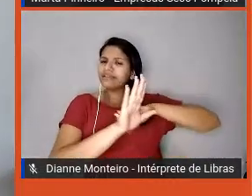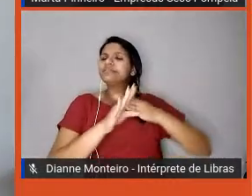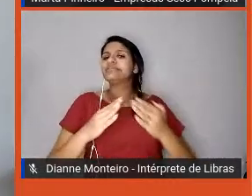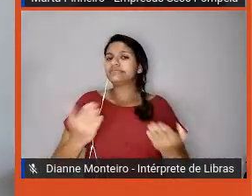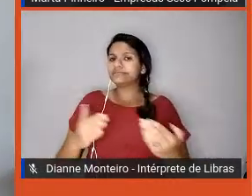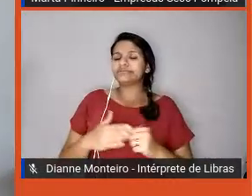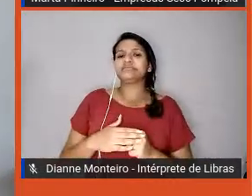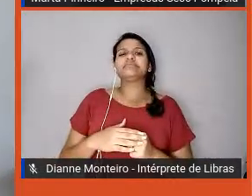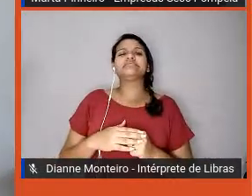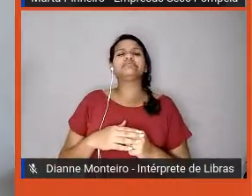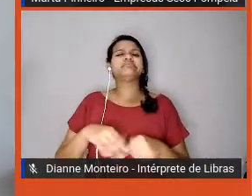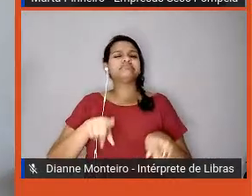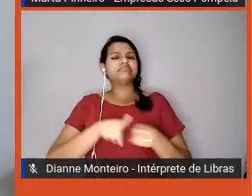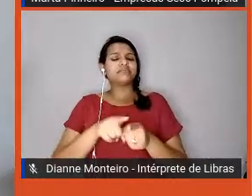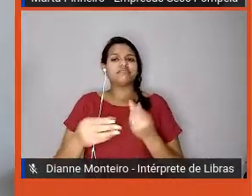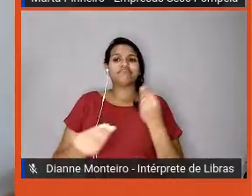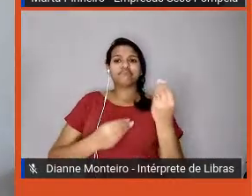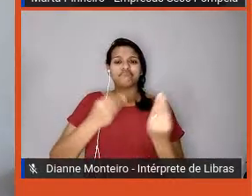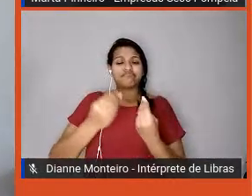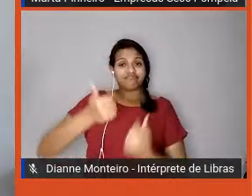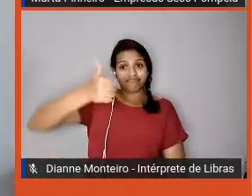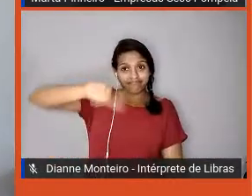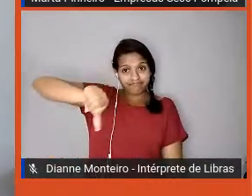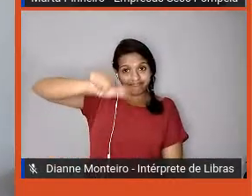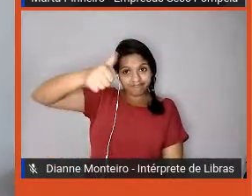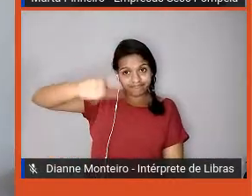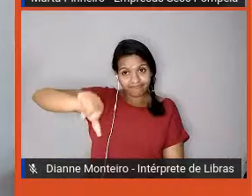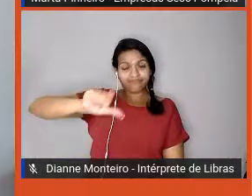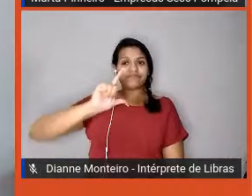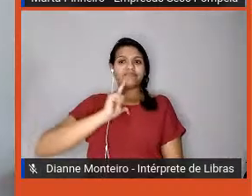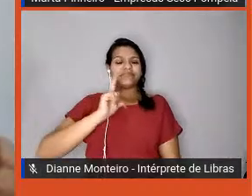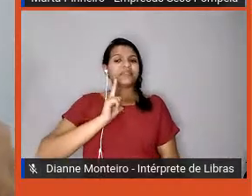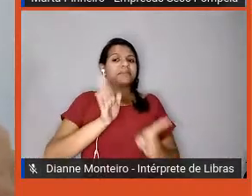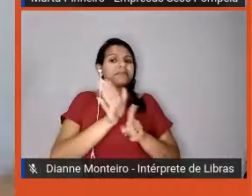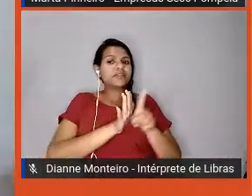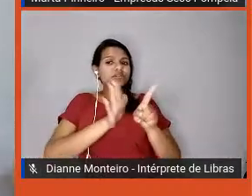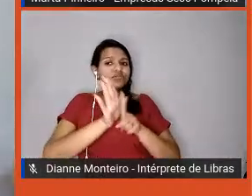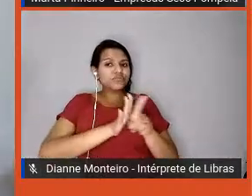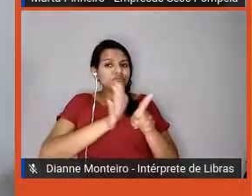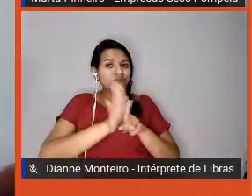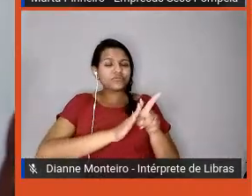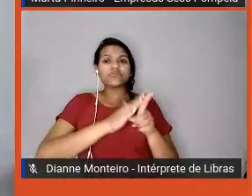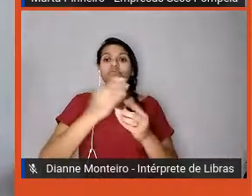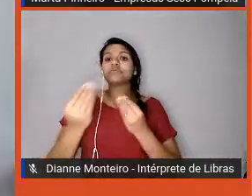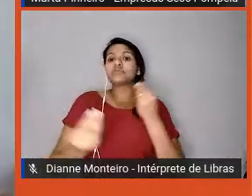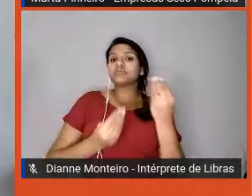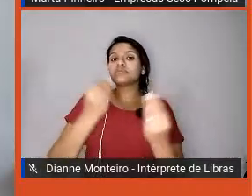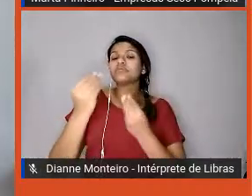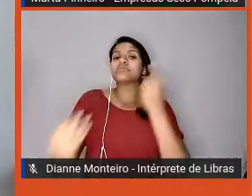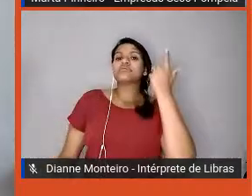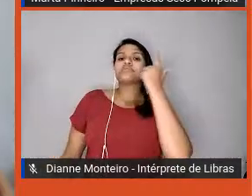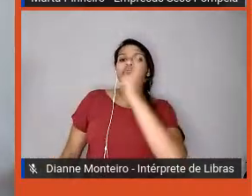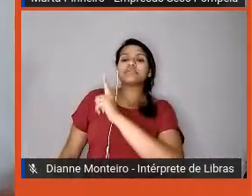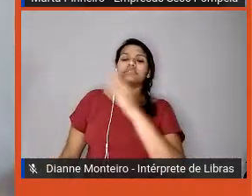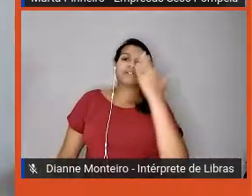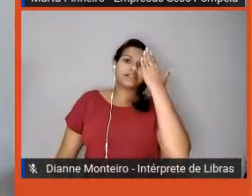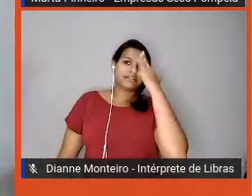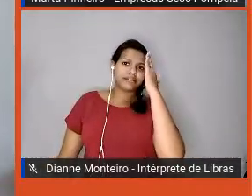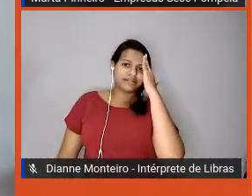as perguntas, o modo que você consegue conquistar essa pessoa com relação a essa visão que a empresa tem, dessa